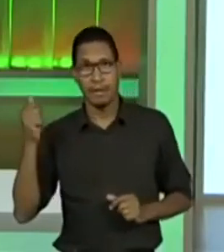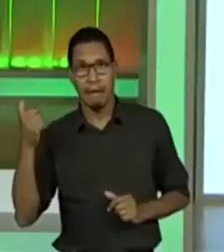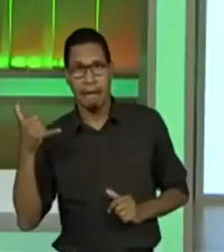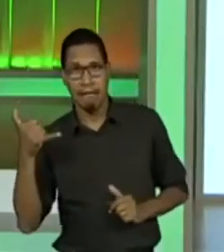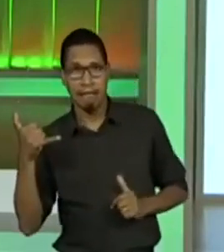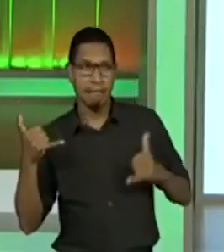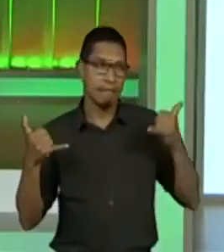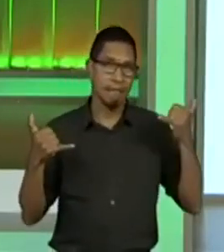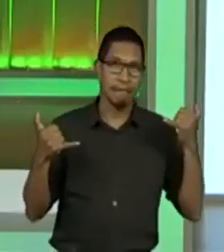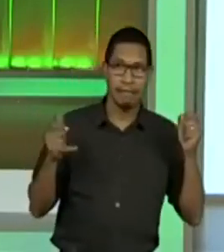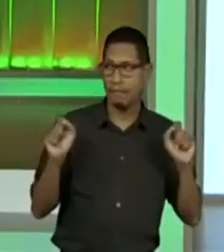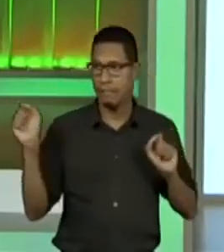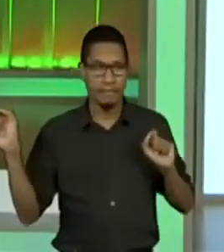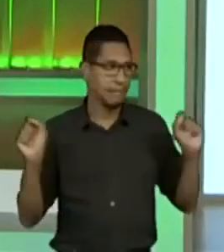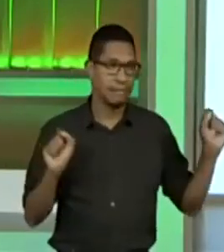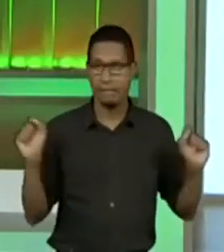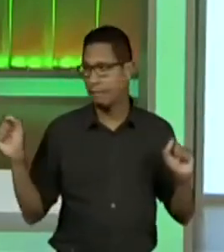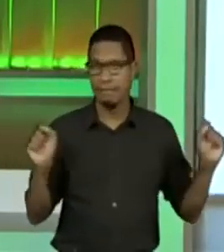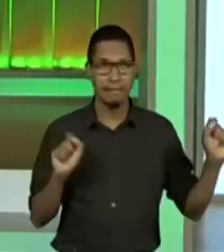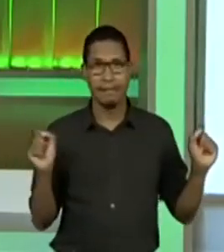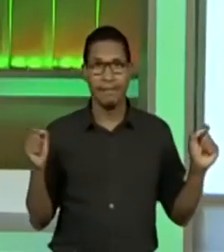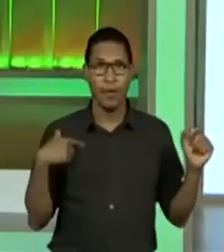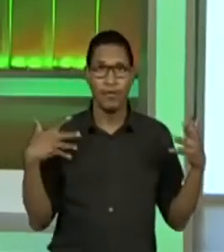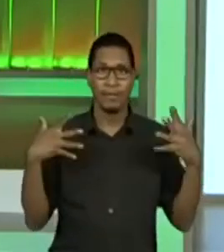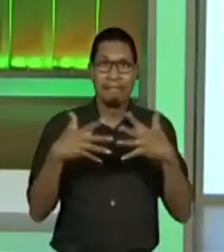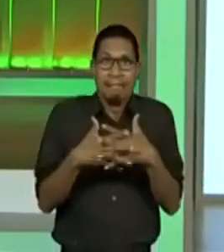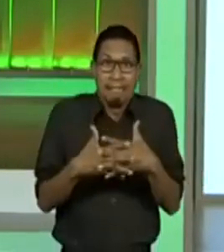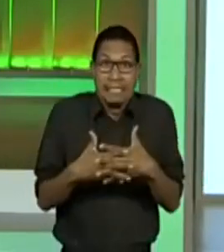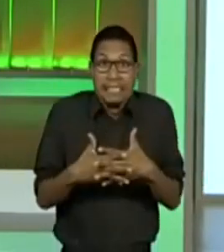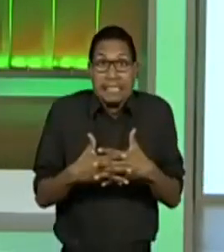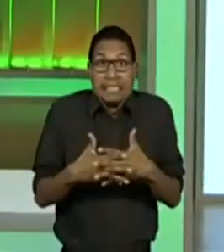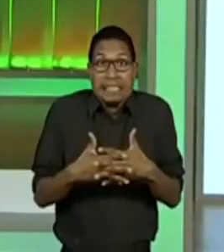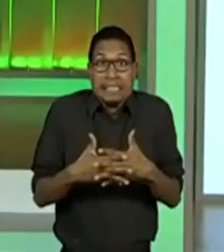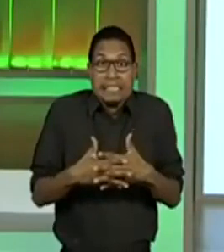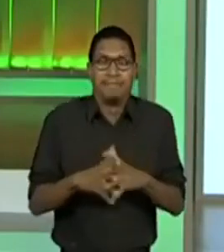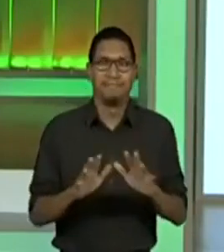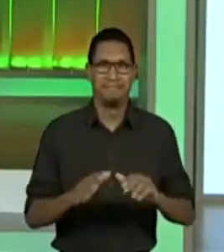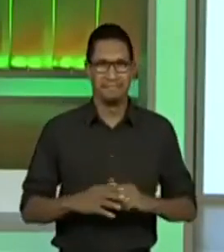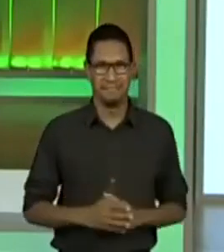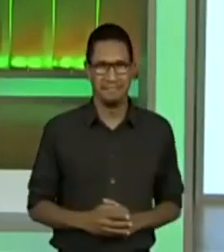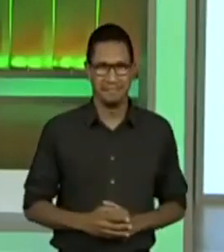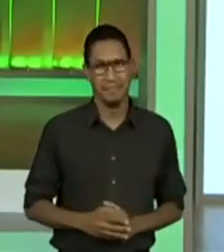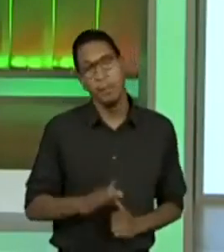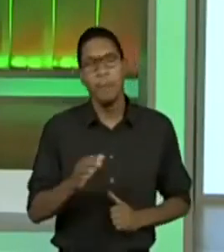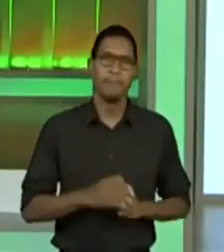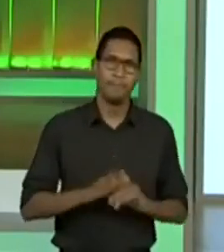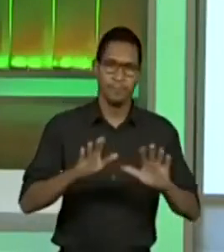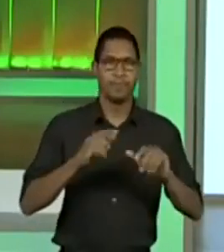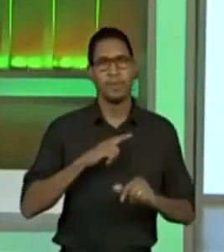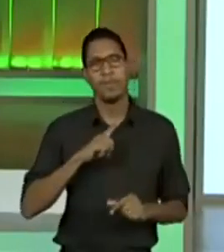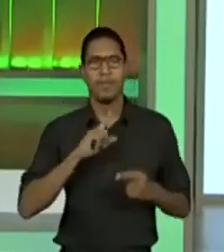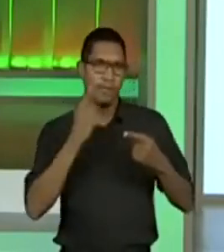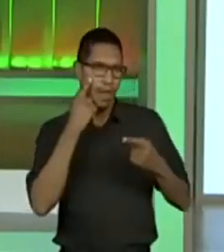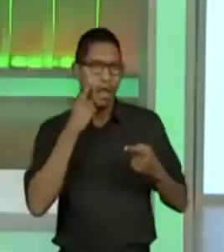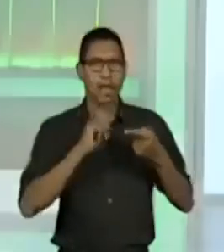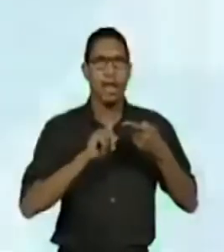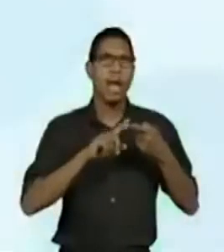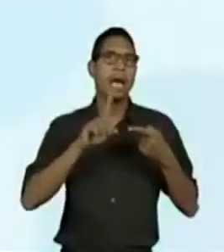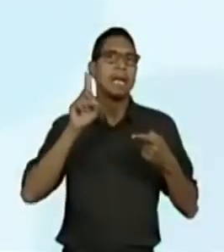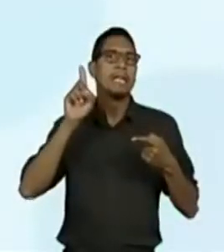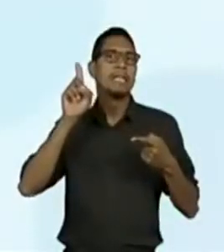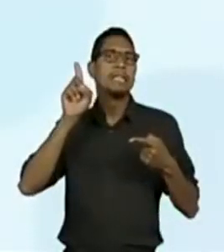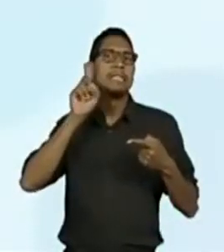que eu não escreva o lugar errado, olha só, data, local e cabeçalho. Temos na nossa carta?